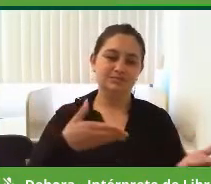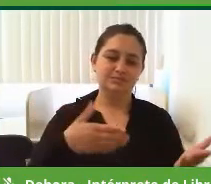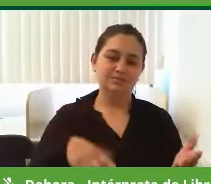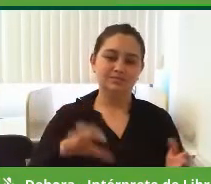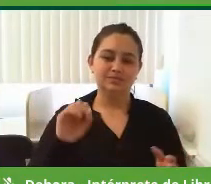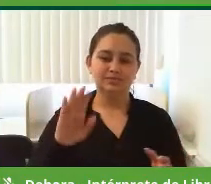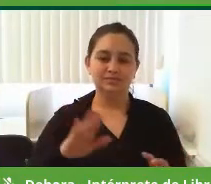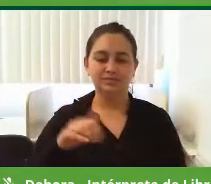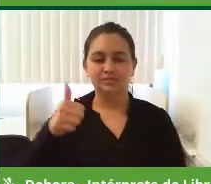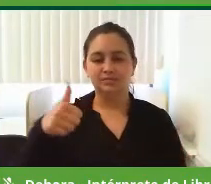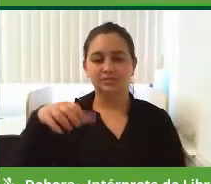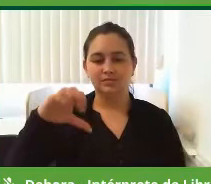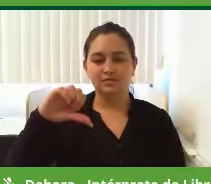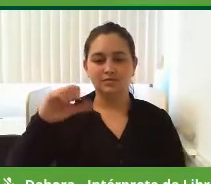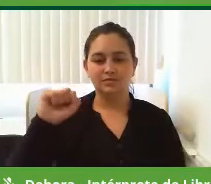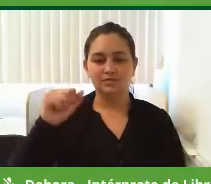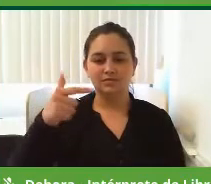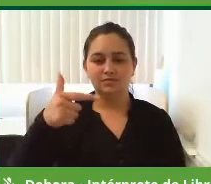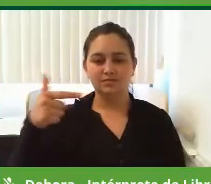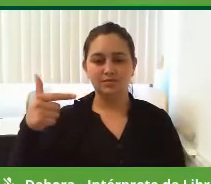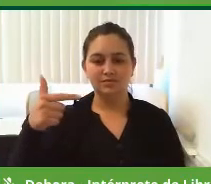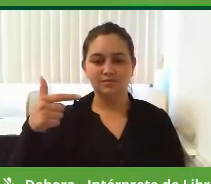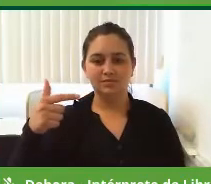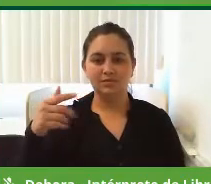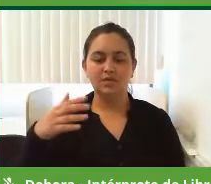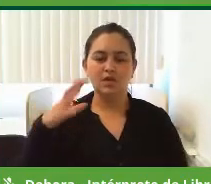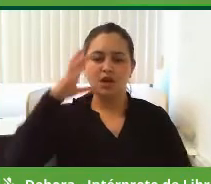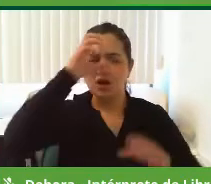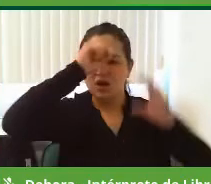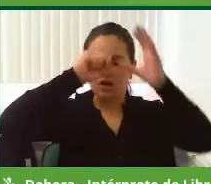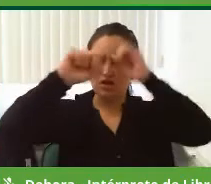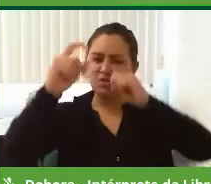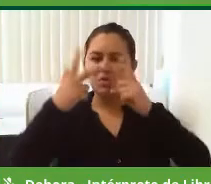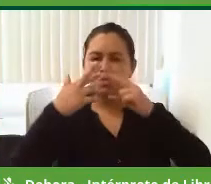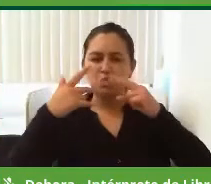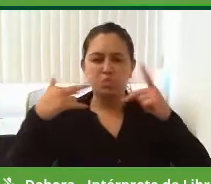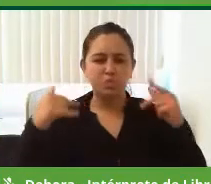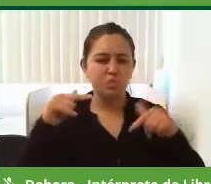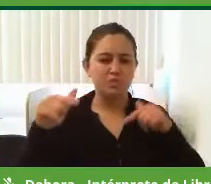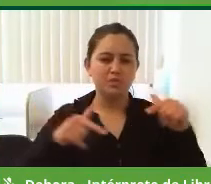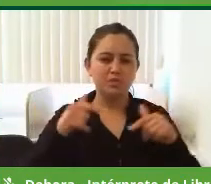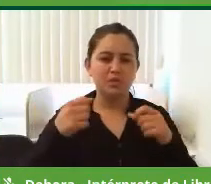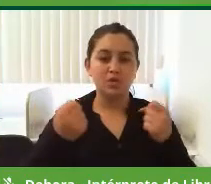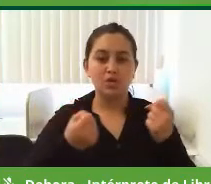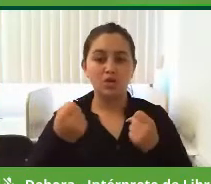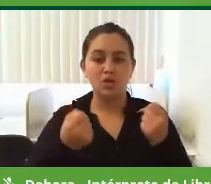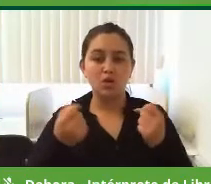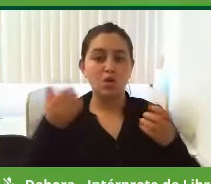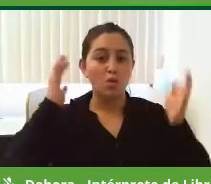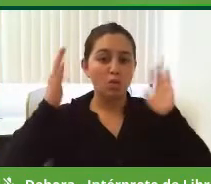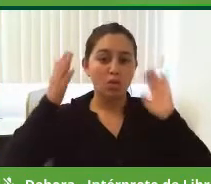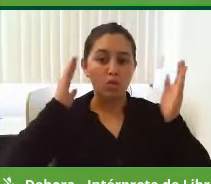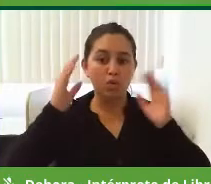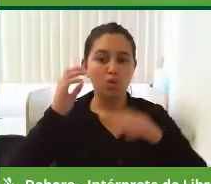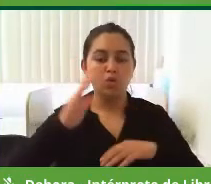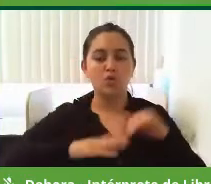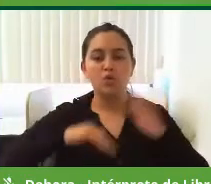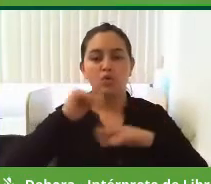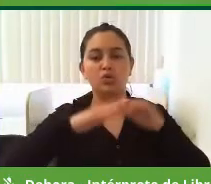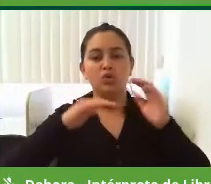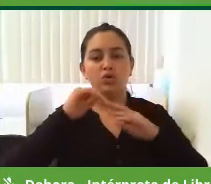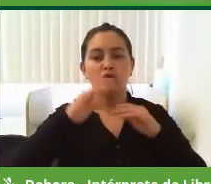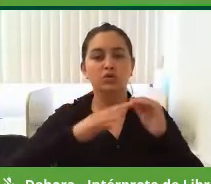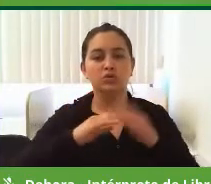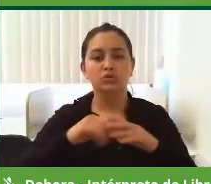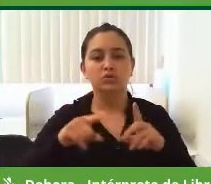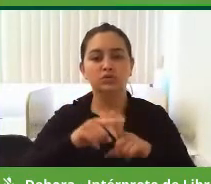ano de 1982, onde aprendeu várias profissões como motorista de caminhão, pedreiro, carpinteiro e